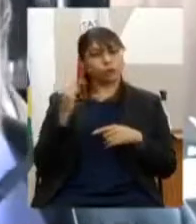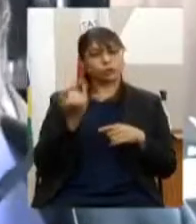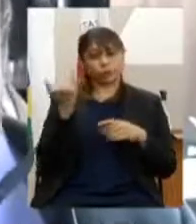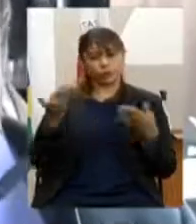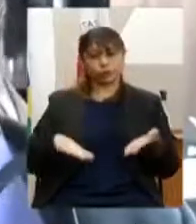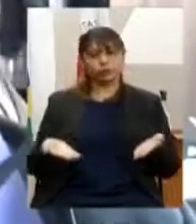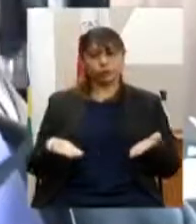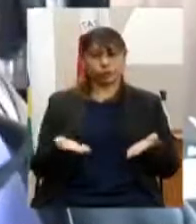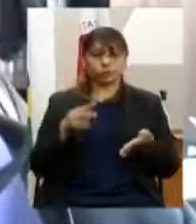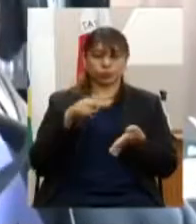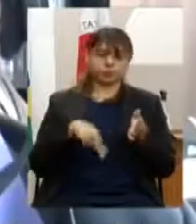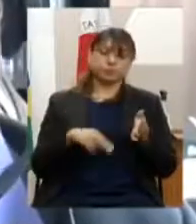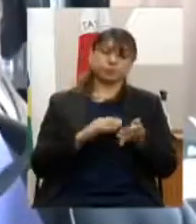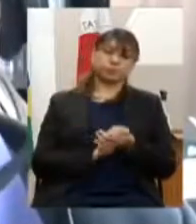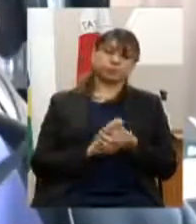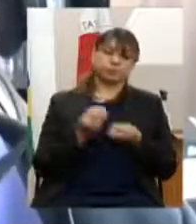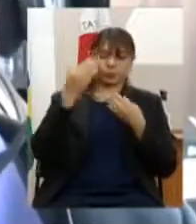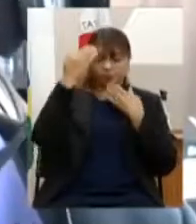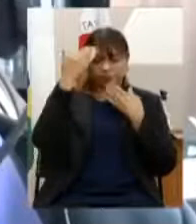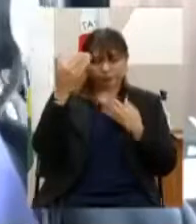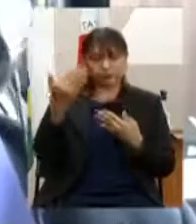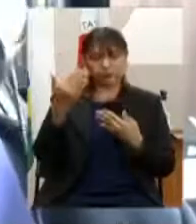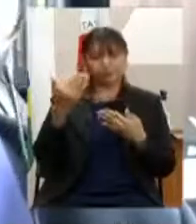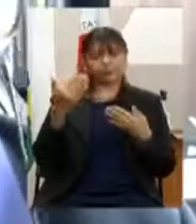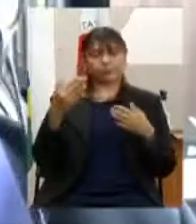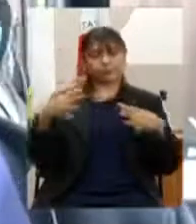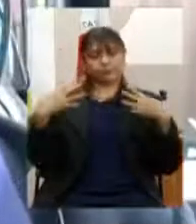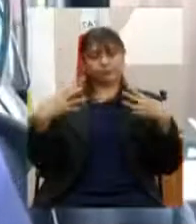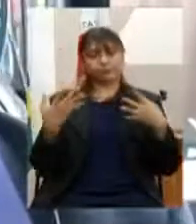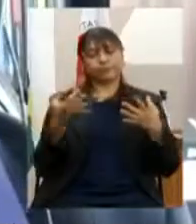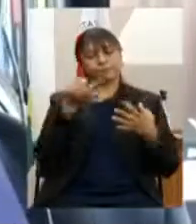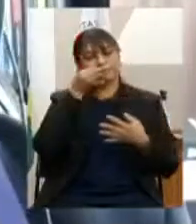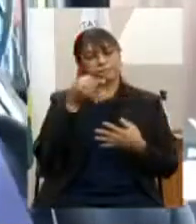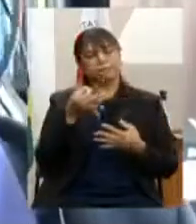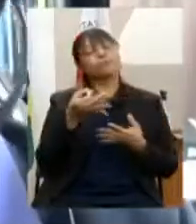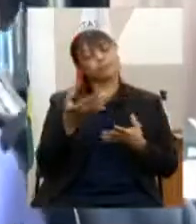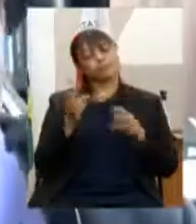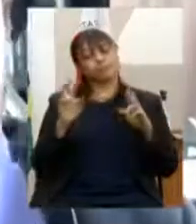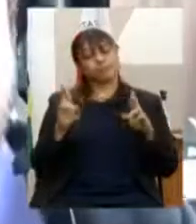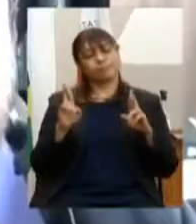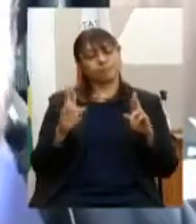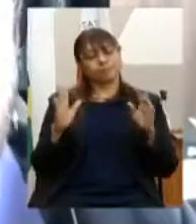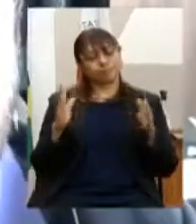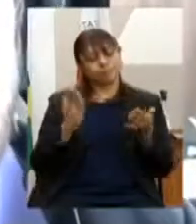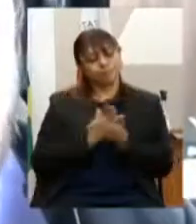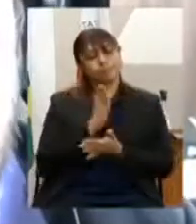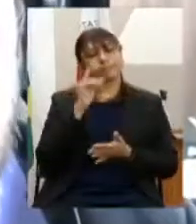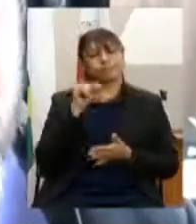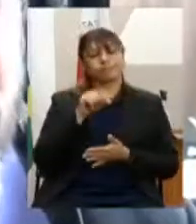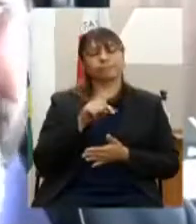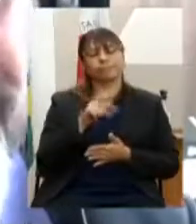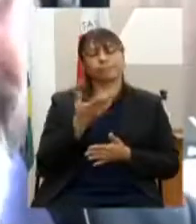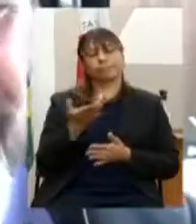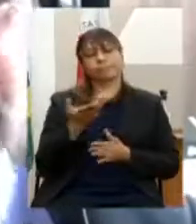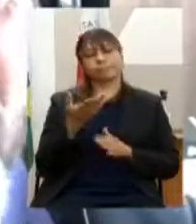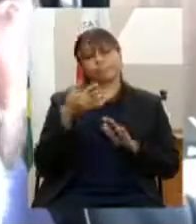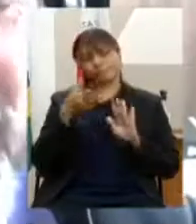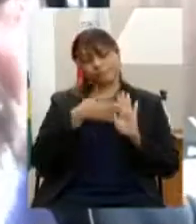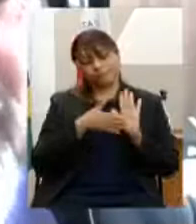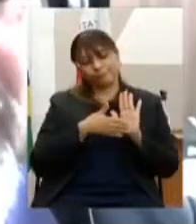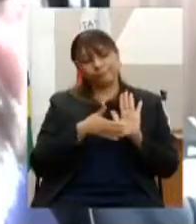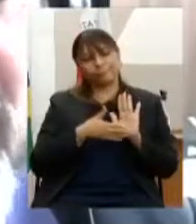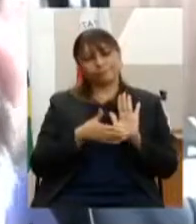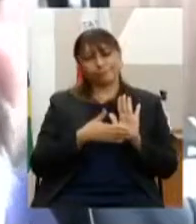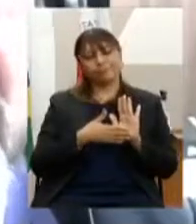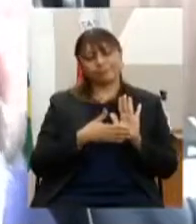momento muito obrigado atenção de todos e contamos obviamente com a aprovação das propostas